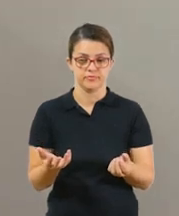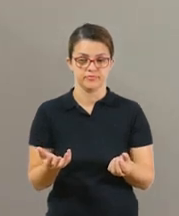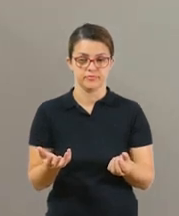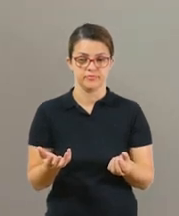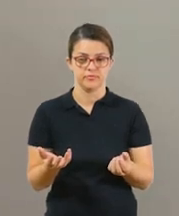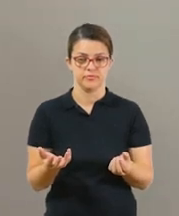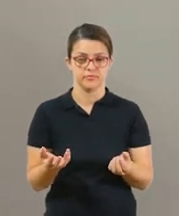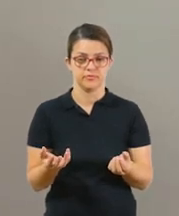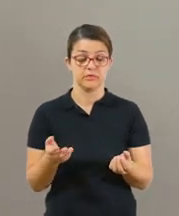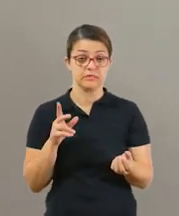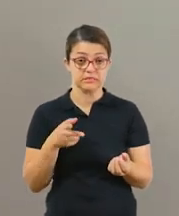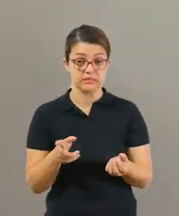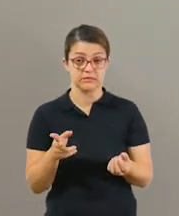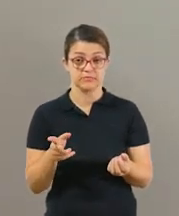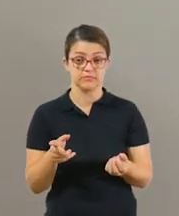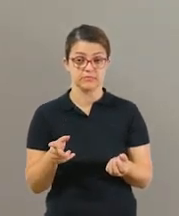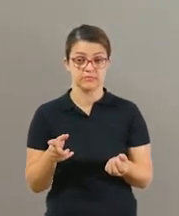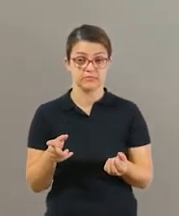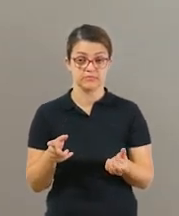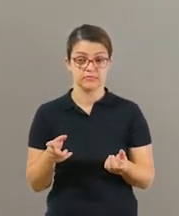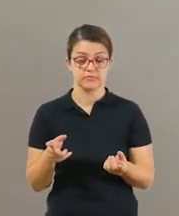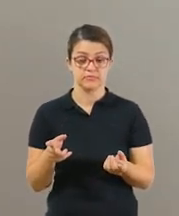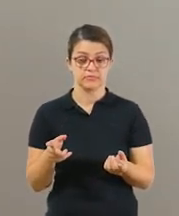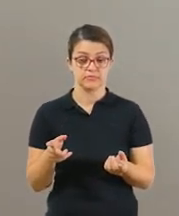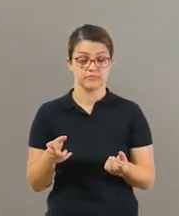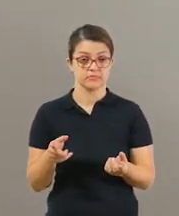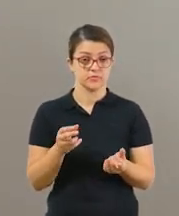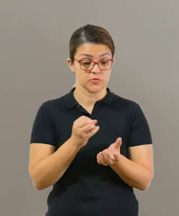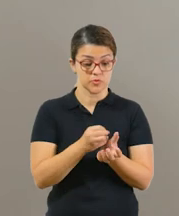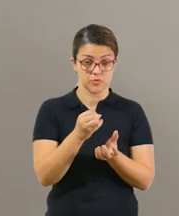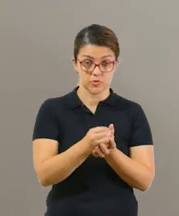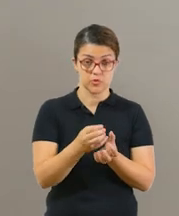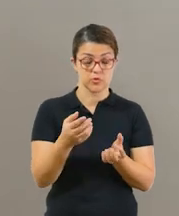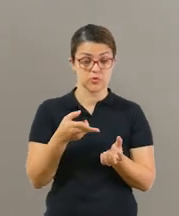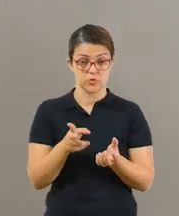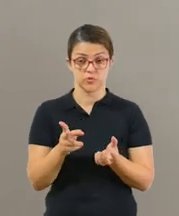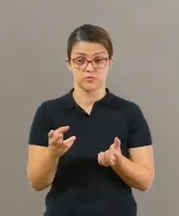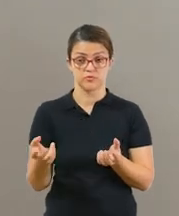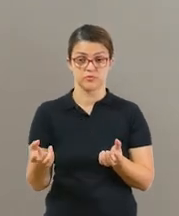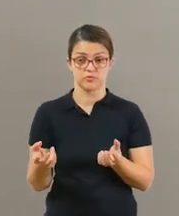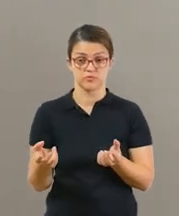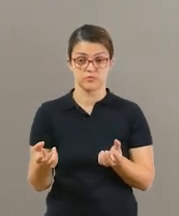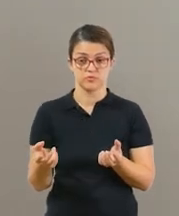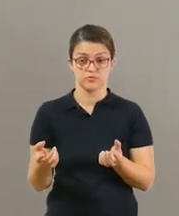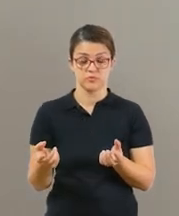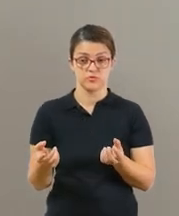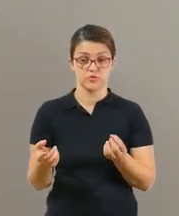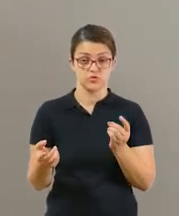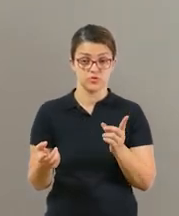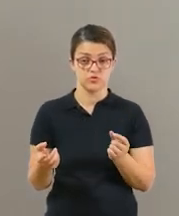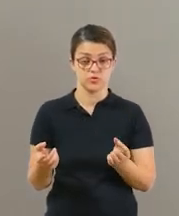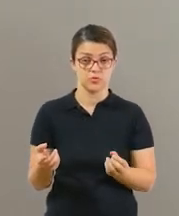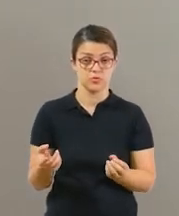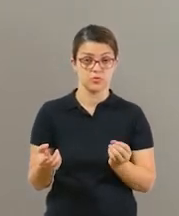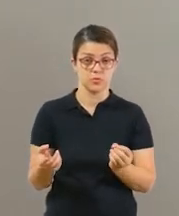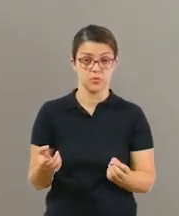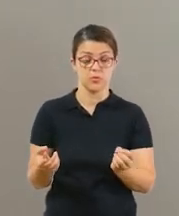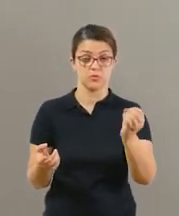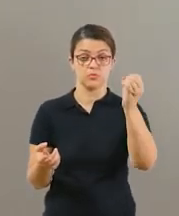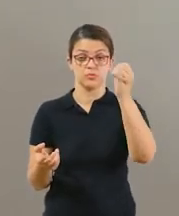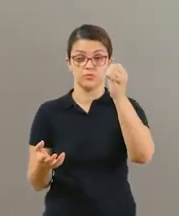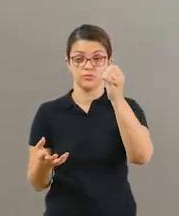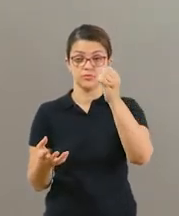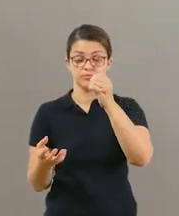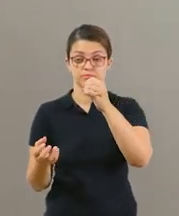bolinha só na mão que ele não é dominante. E a gente sempre vai começar o malabarismo com duas bolinhas, tá bom? Então, eu jogo uma bolinha